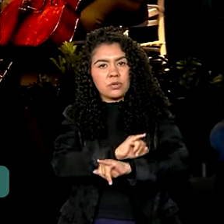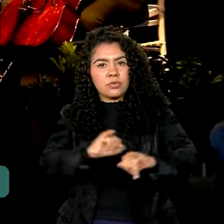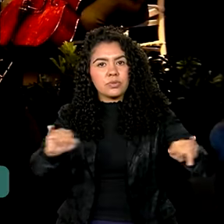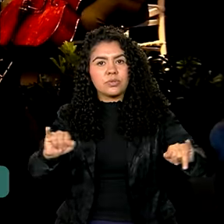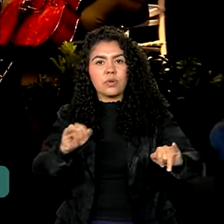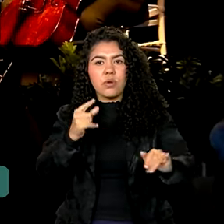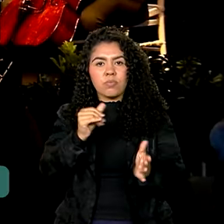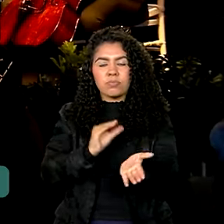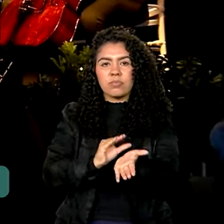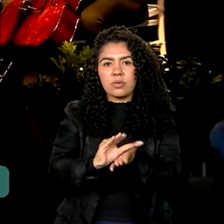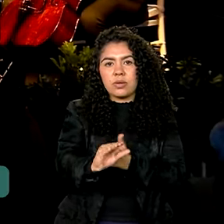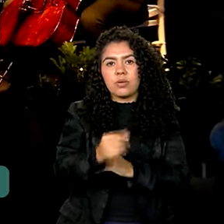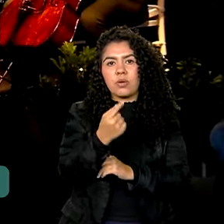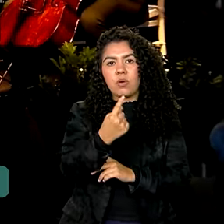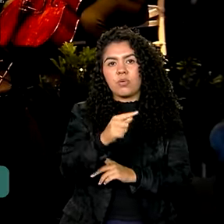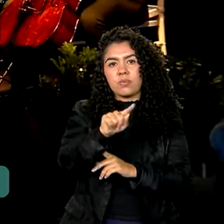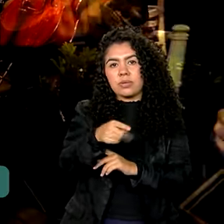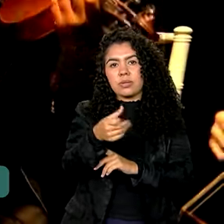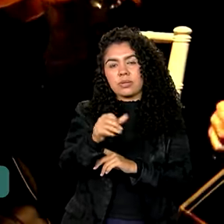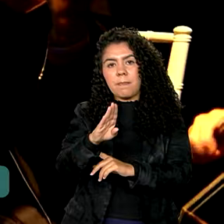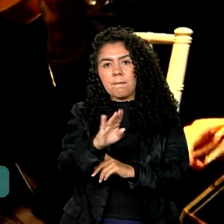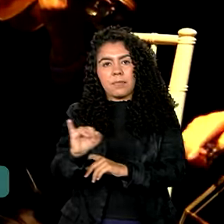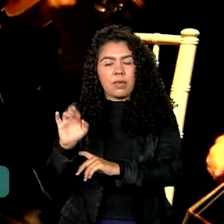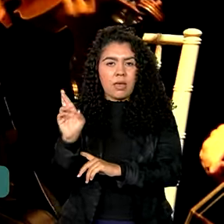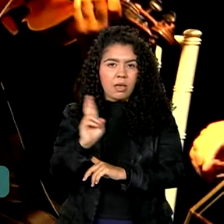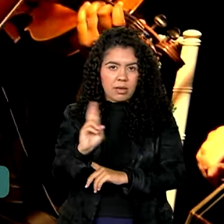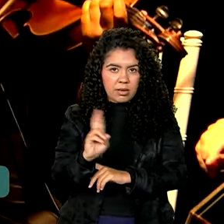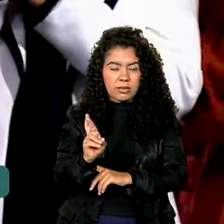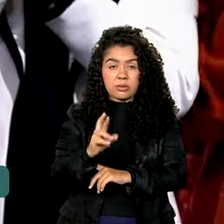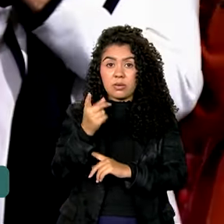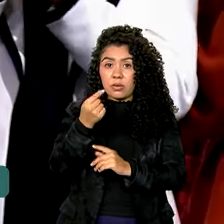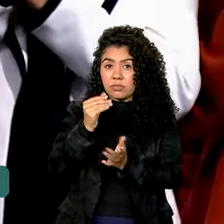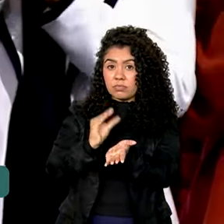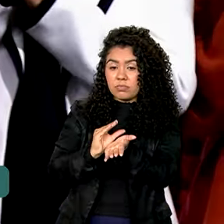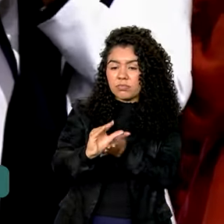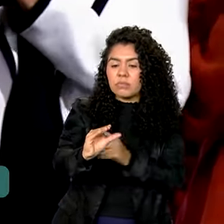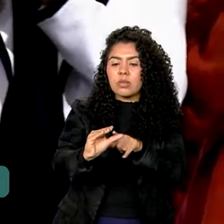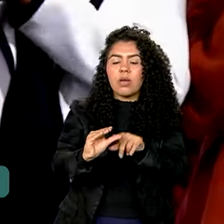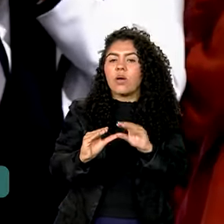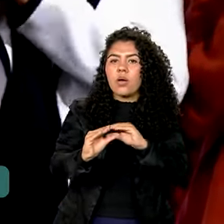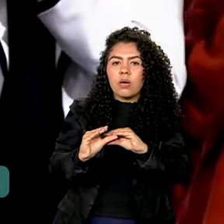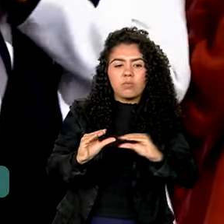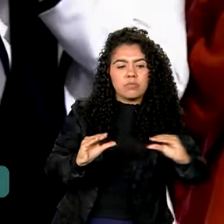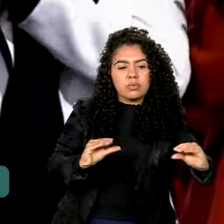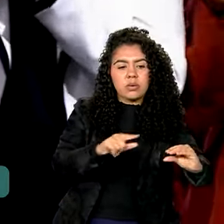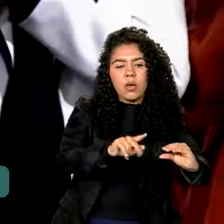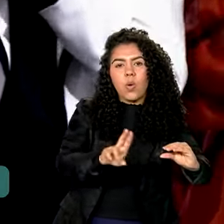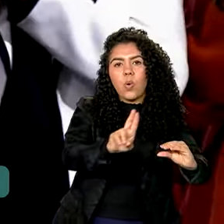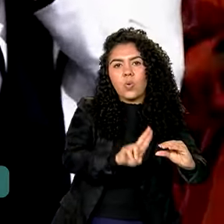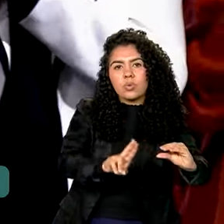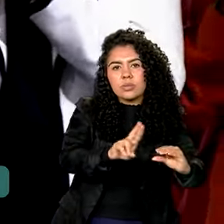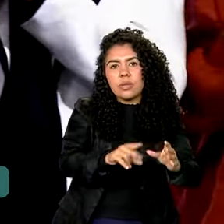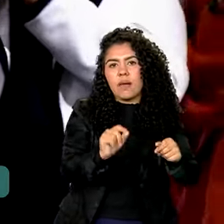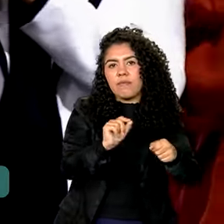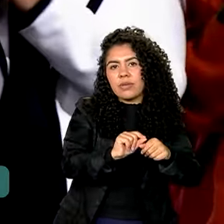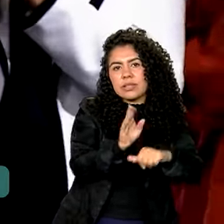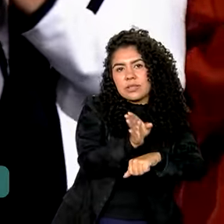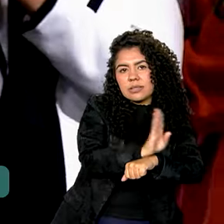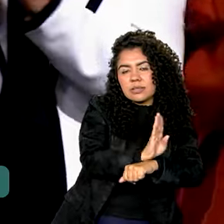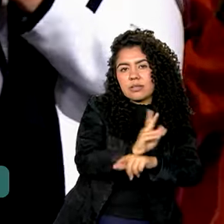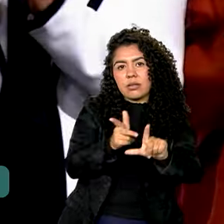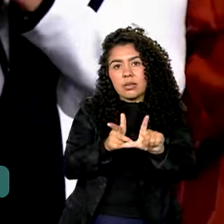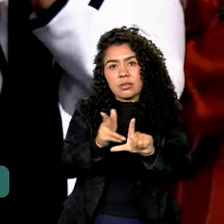bilhão e 600 milhões de reais. Os recursos serão utilizados para financiar a produção de séries e filmes